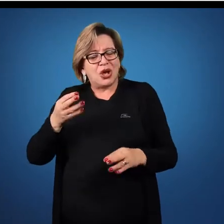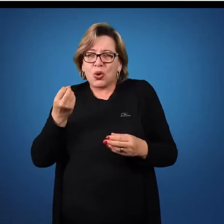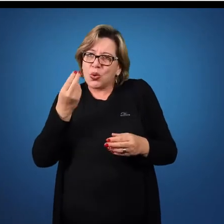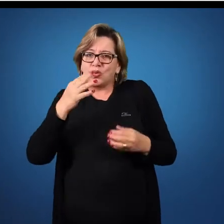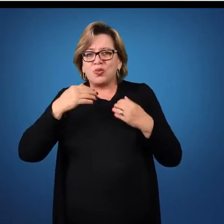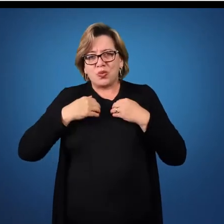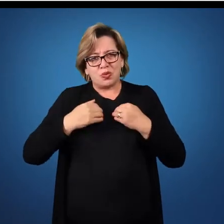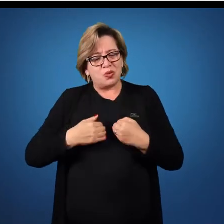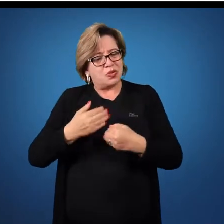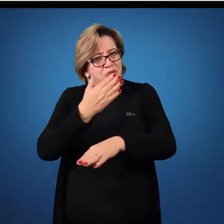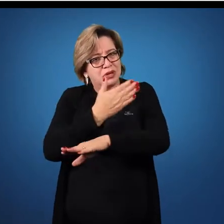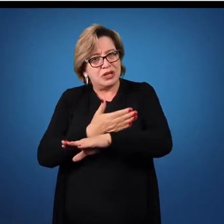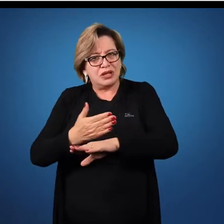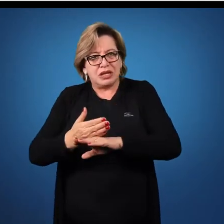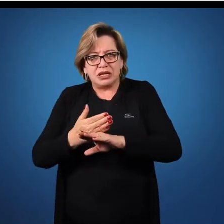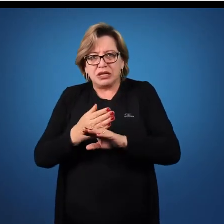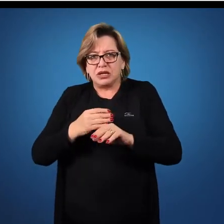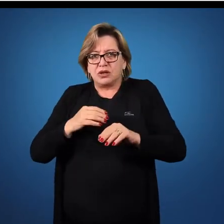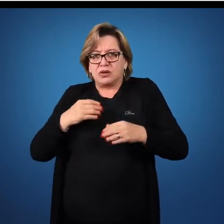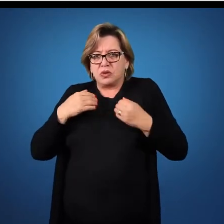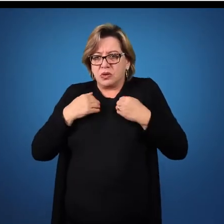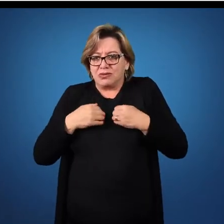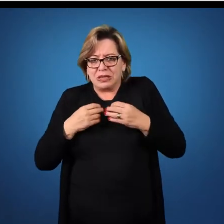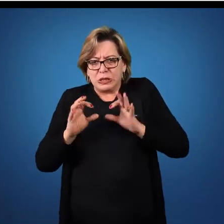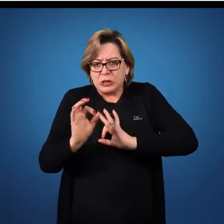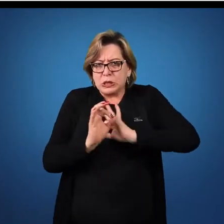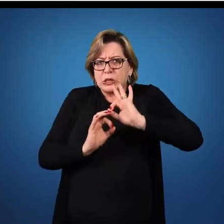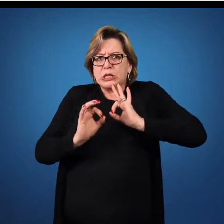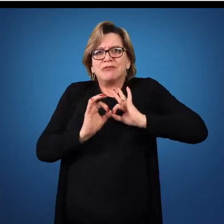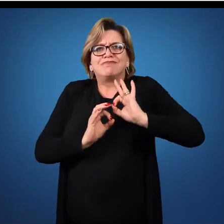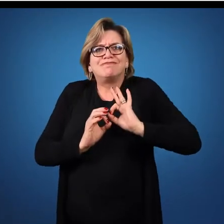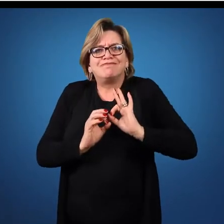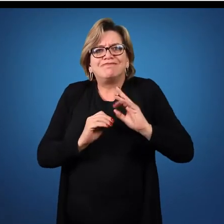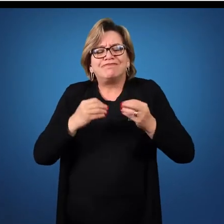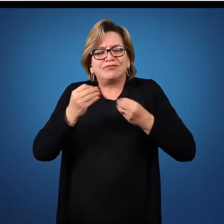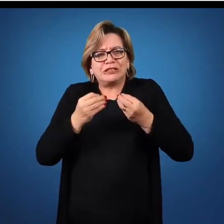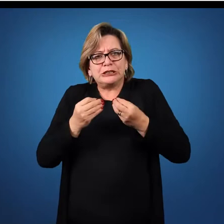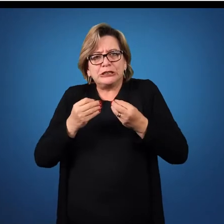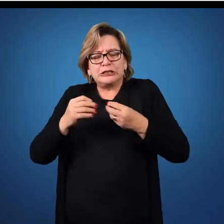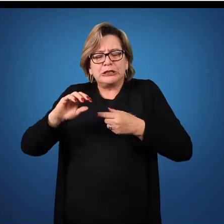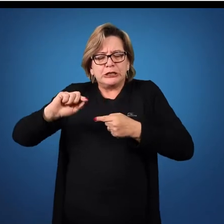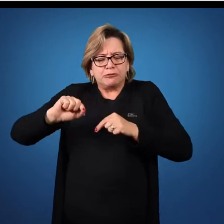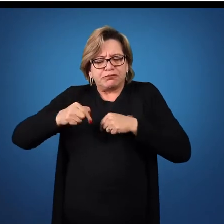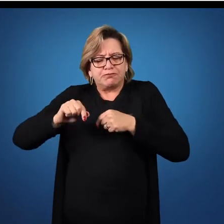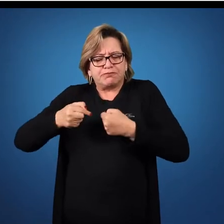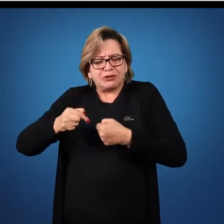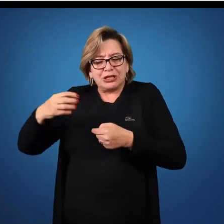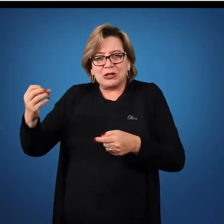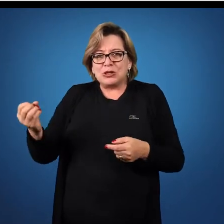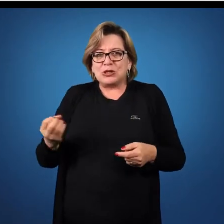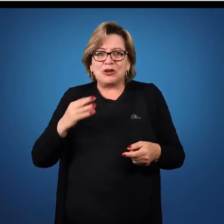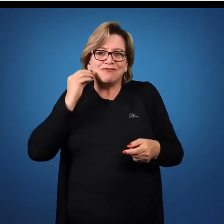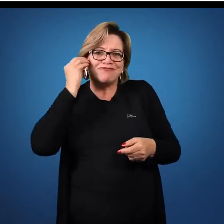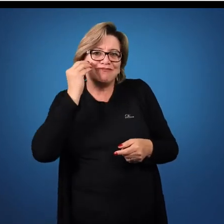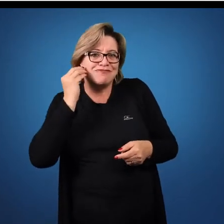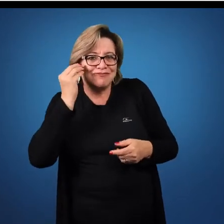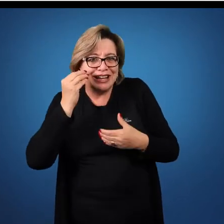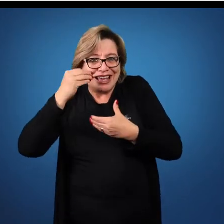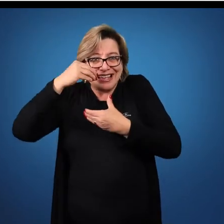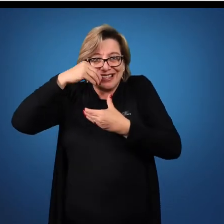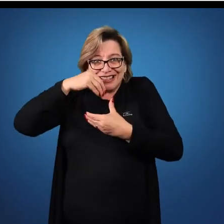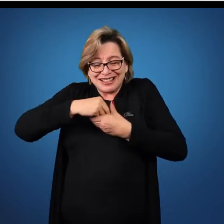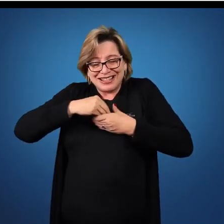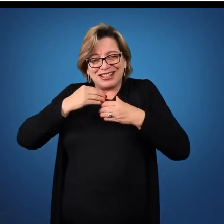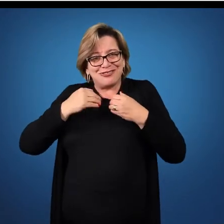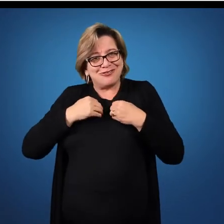acostumado, esse corpo precisa se reorganizar. Ele sofre uma nova experiência. Internamente, o